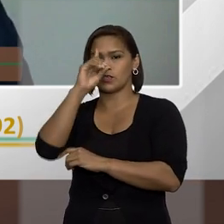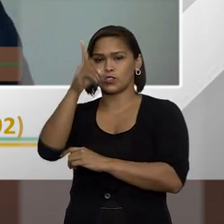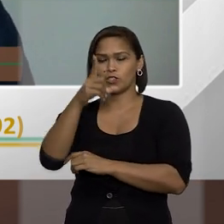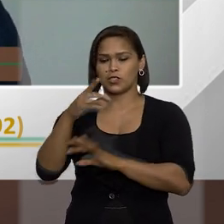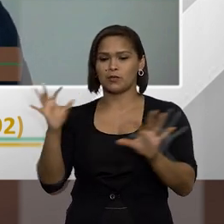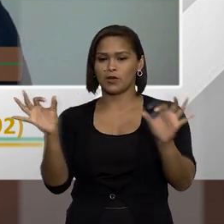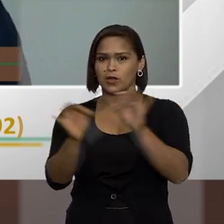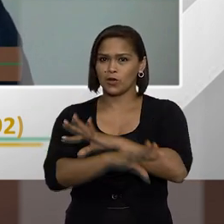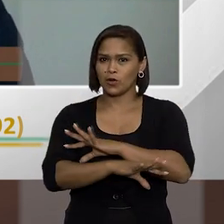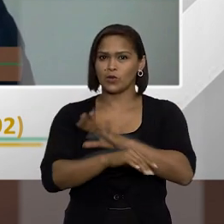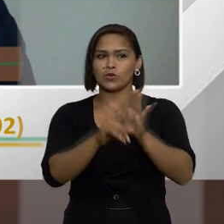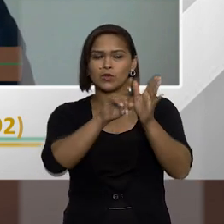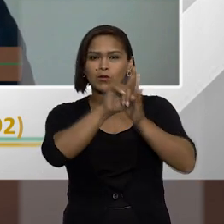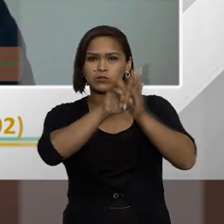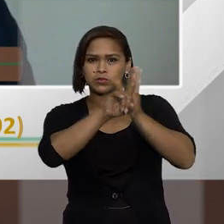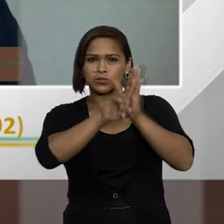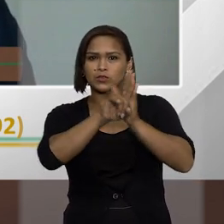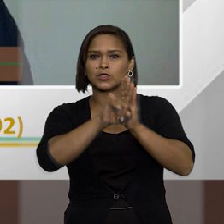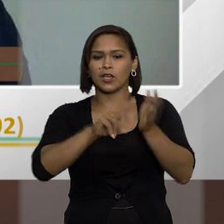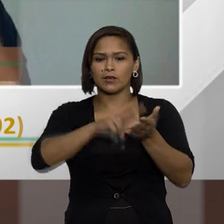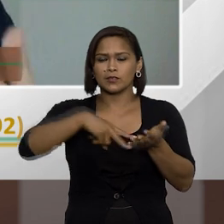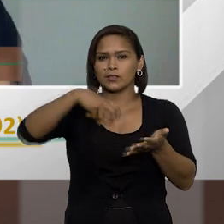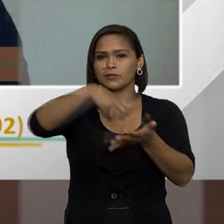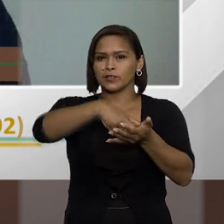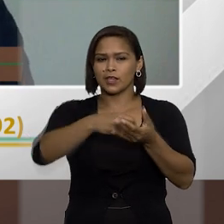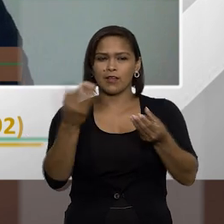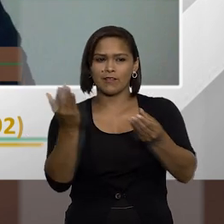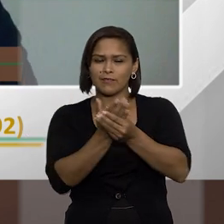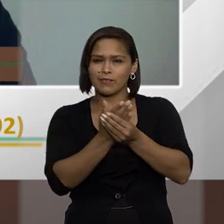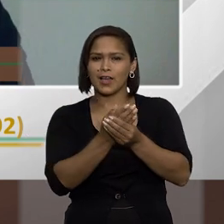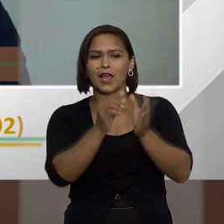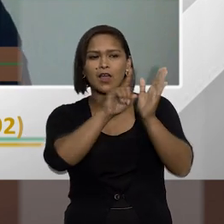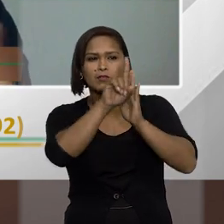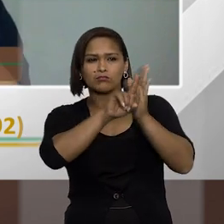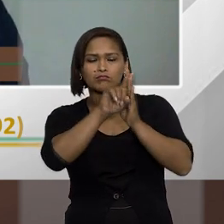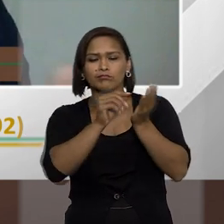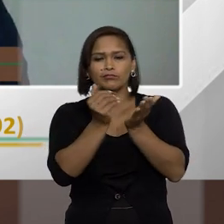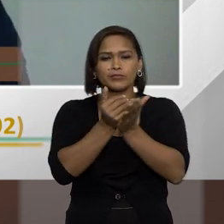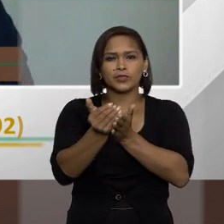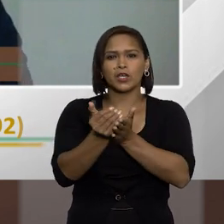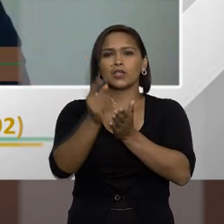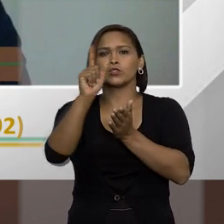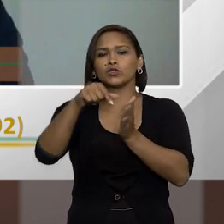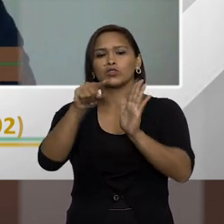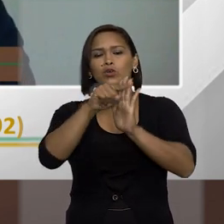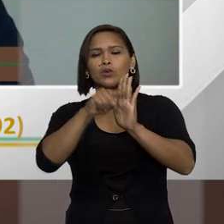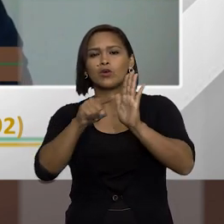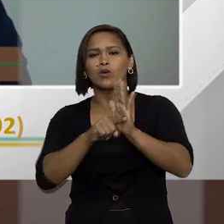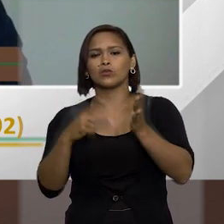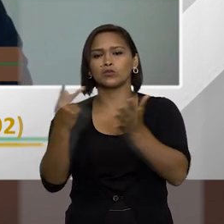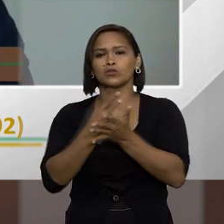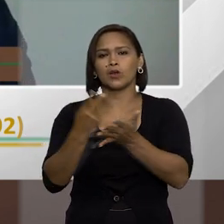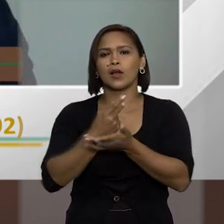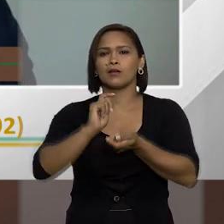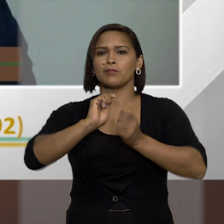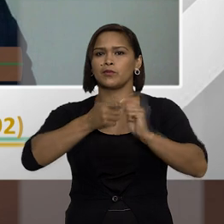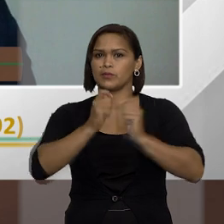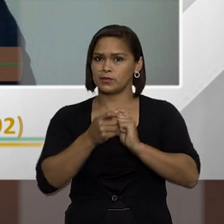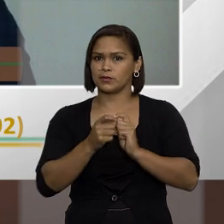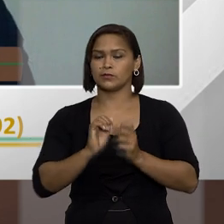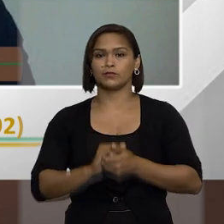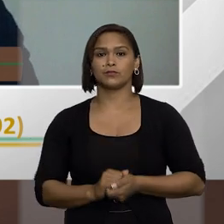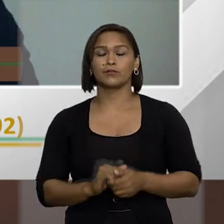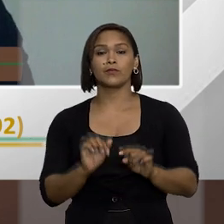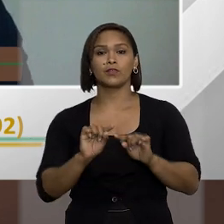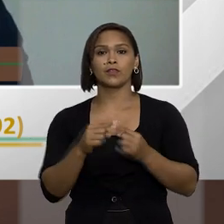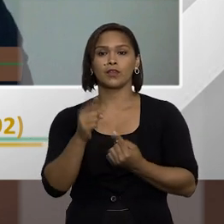para a conclusão do inquérito civil que vai apurar ali os indícios os indicativos do cometimento do ato de improbidade